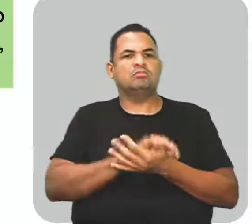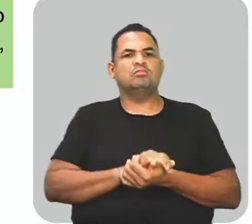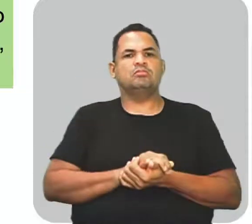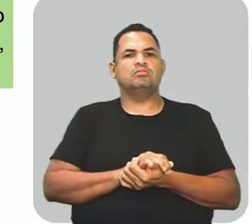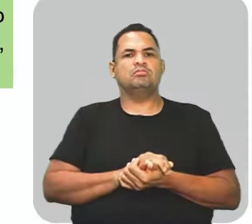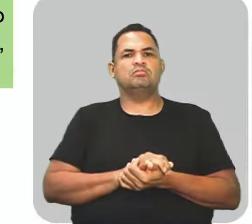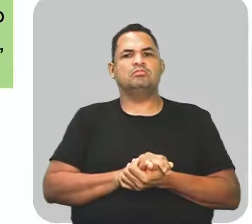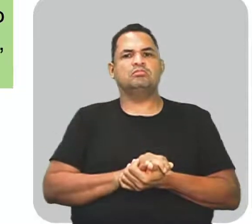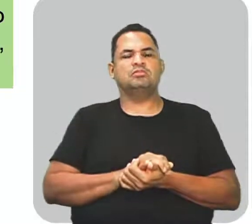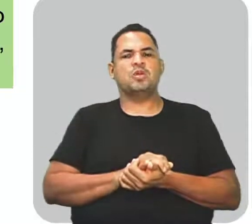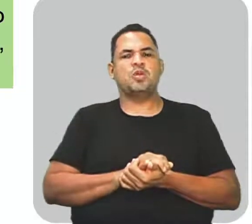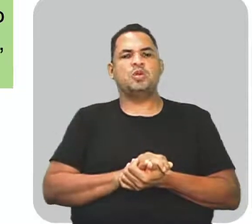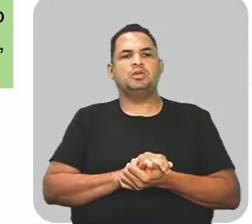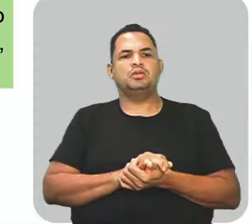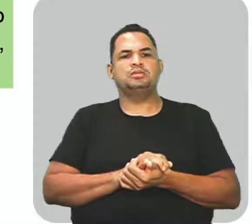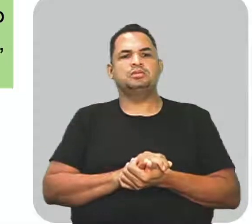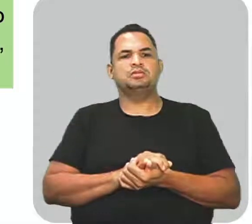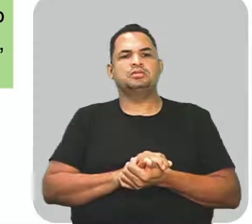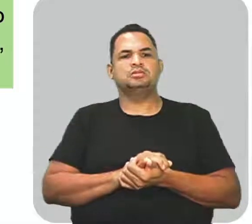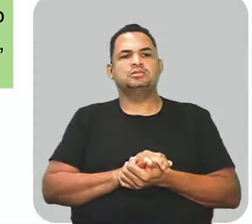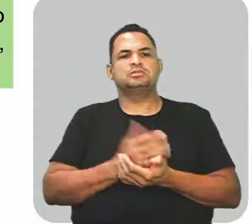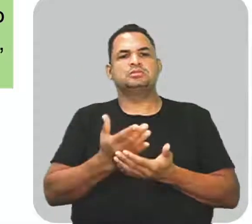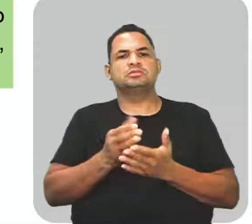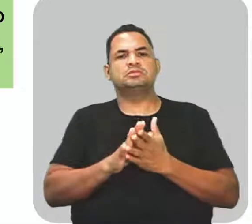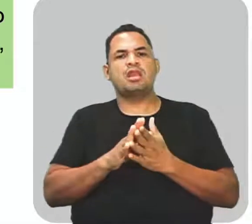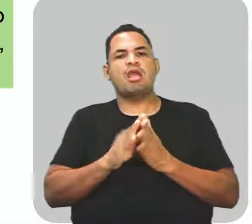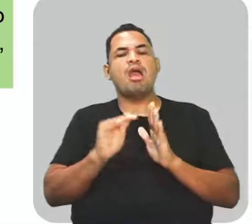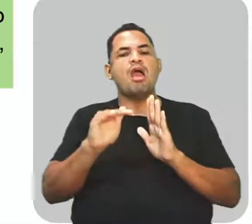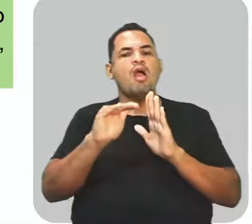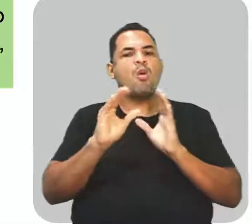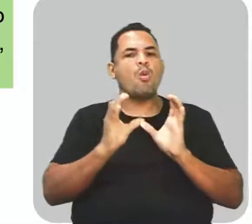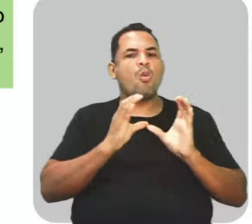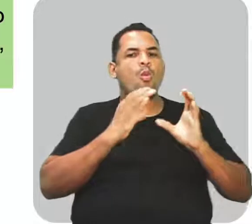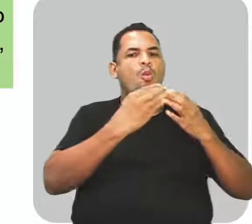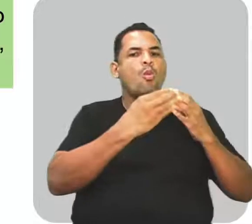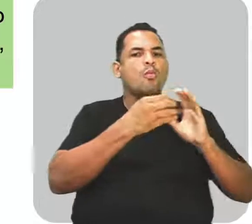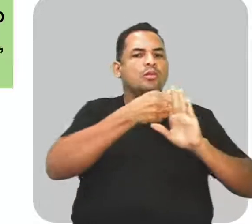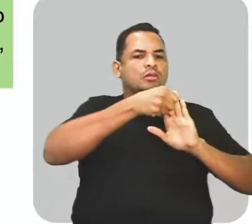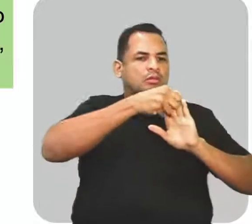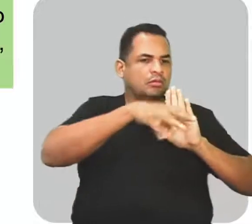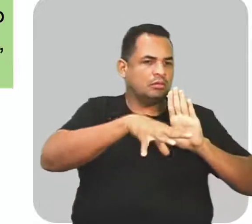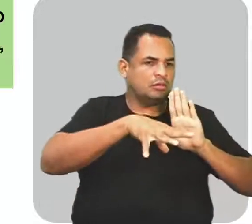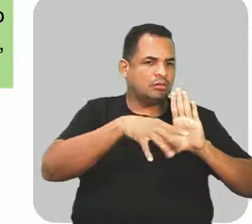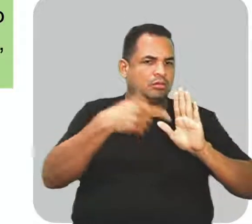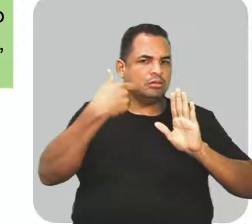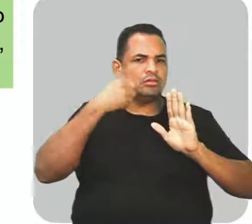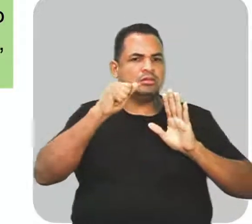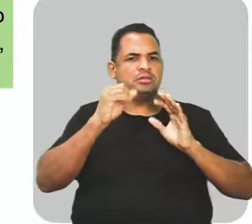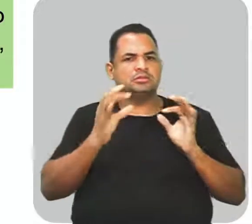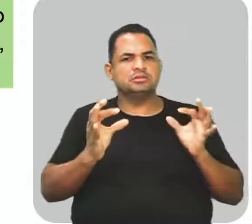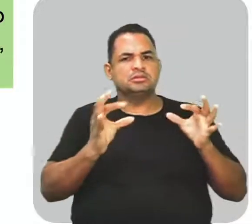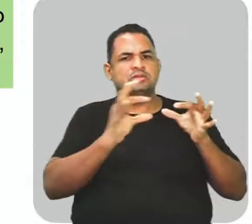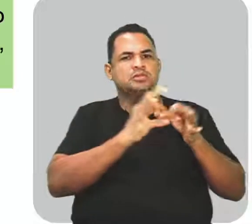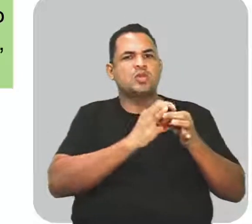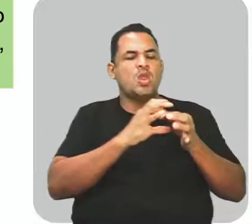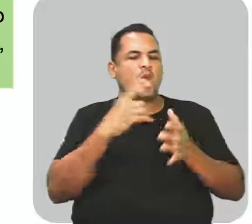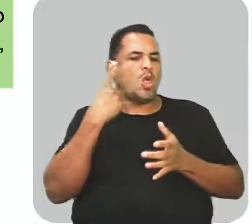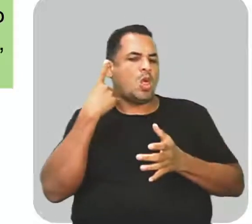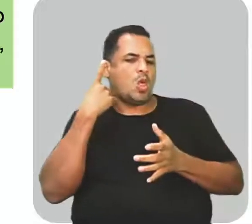ou figura de harmonia correspondem a categoria das figuras de linguagem associada à